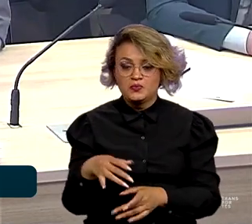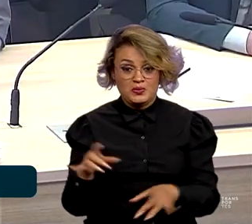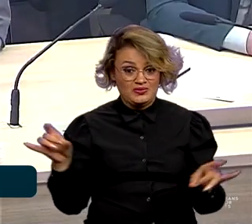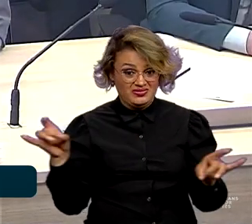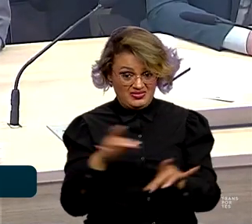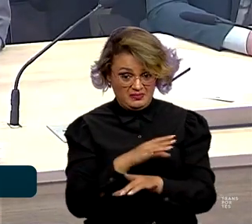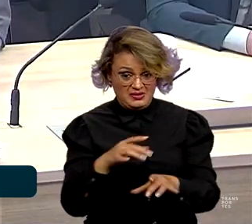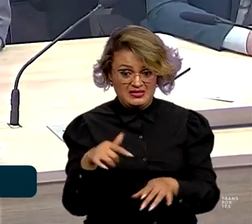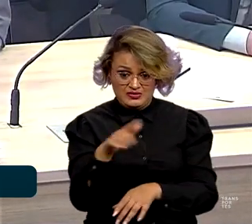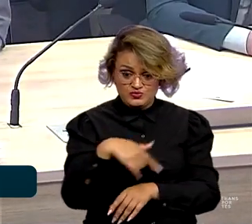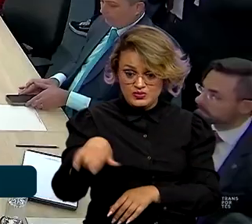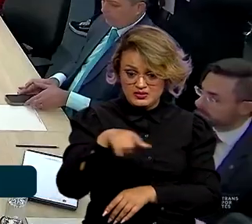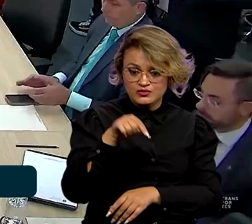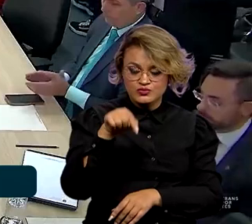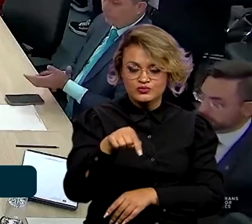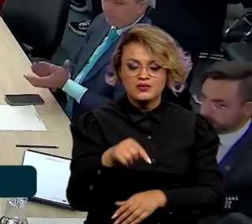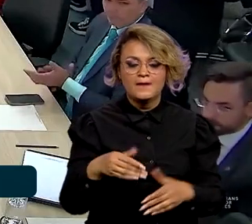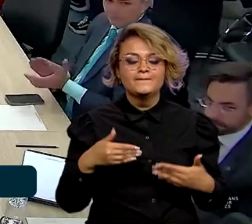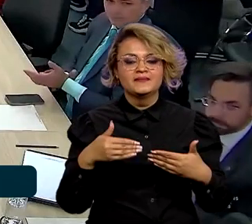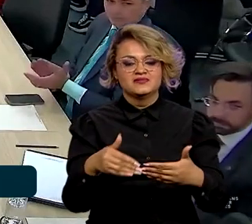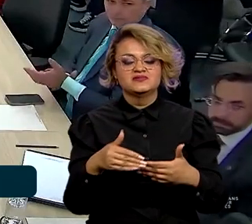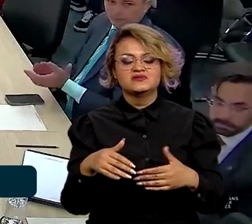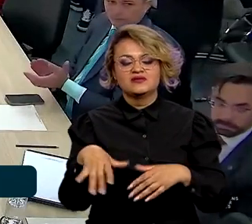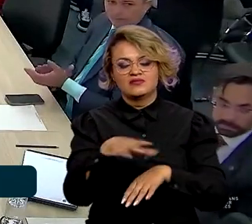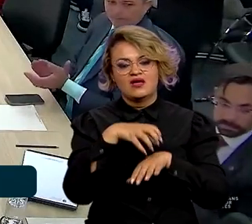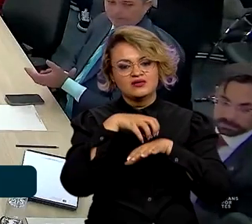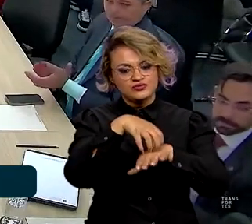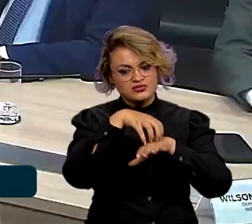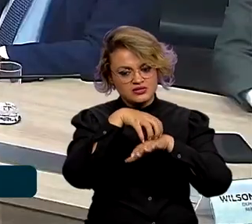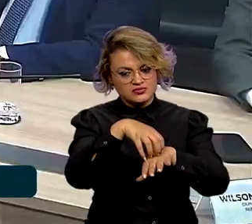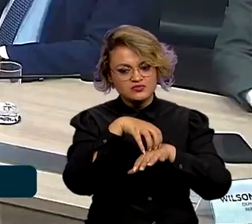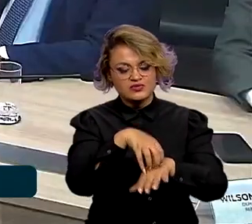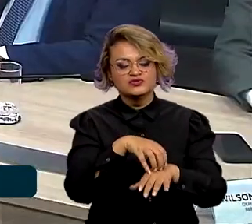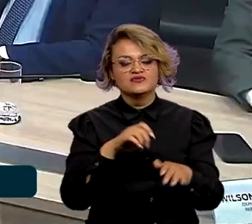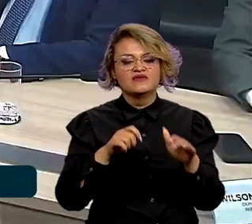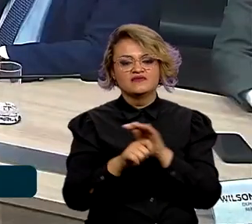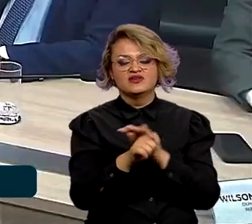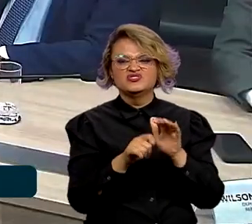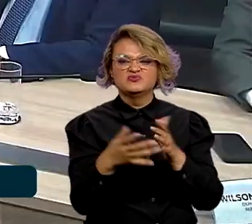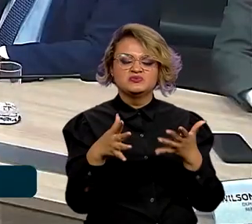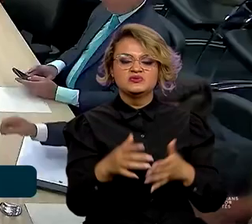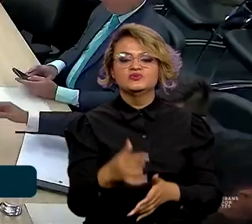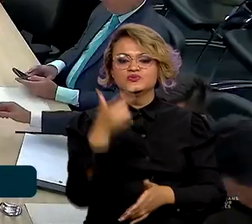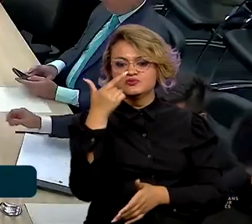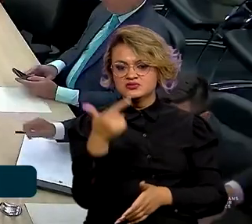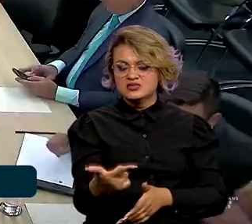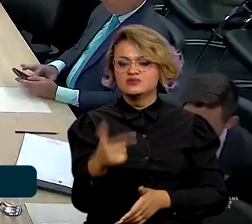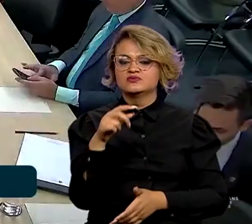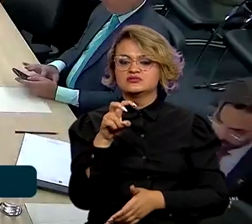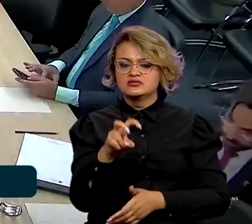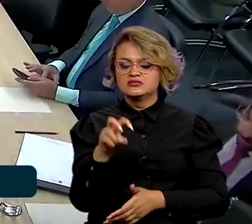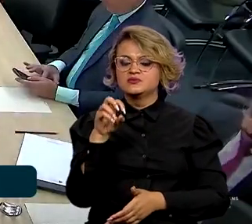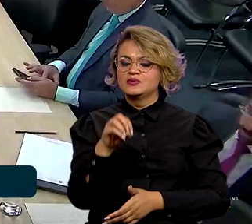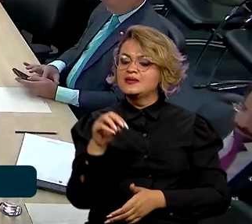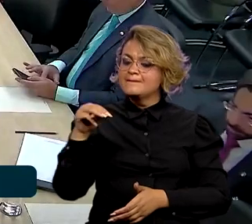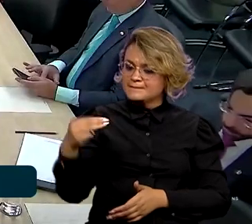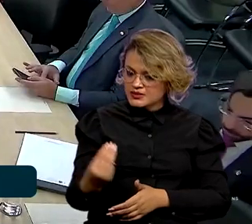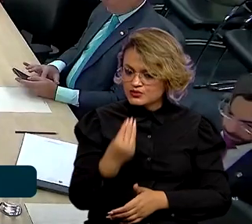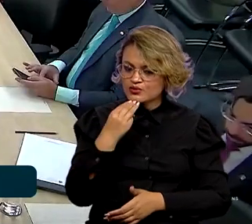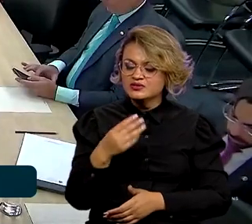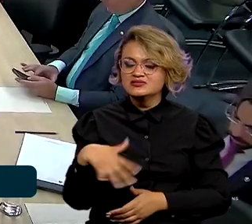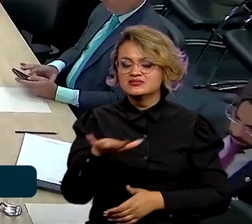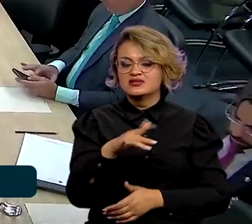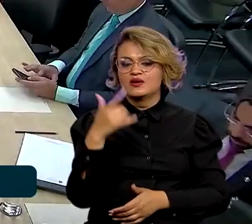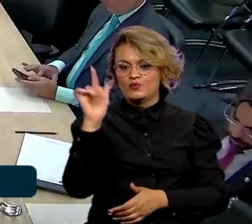conclusão das adequações, o Ministério dos Transportes vai investir mais R$ 250 milhões em outro